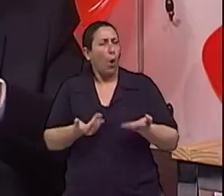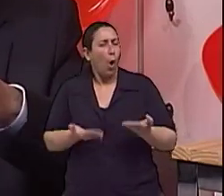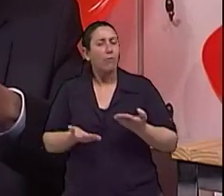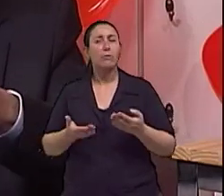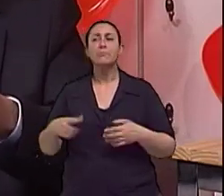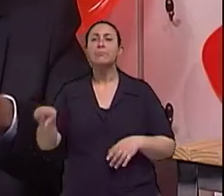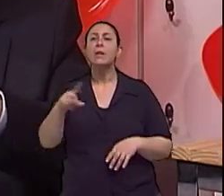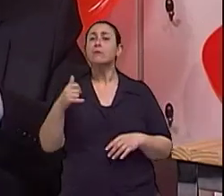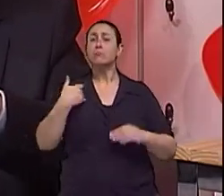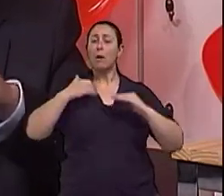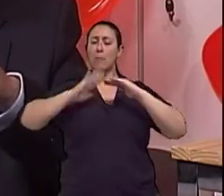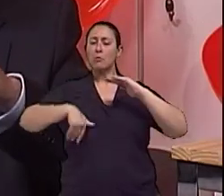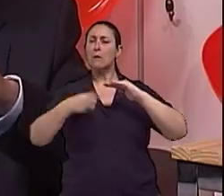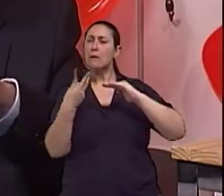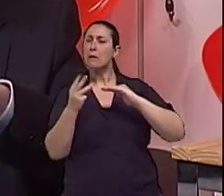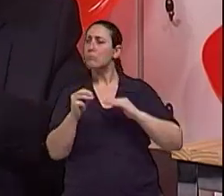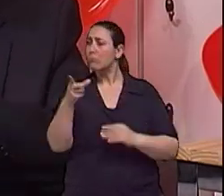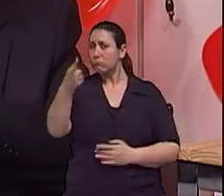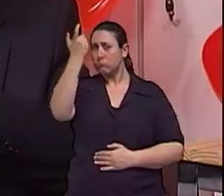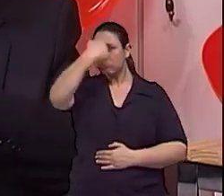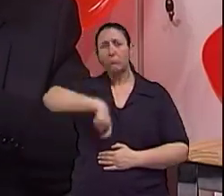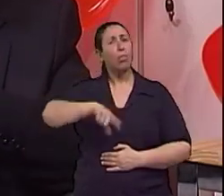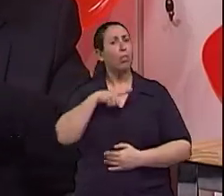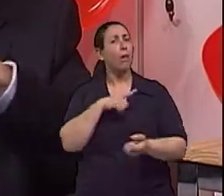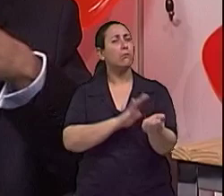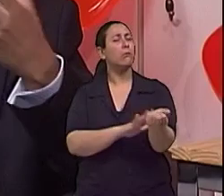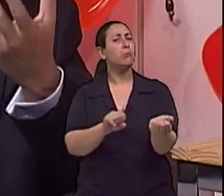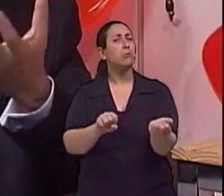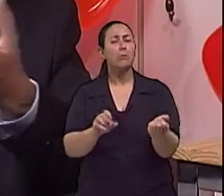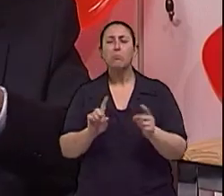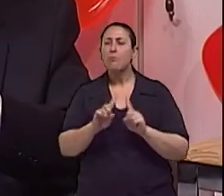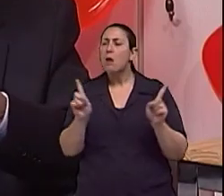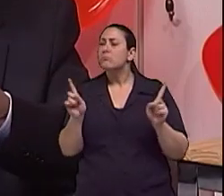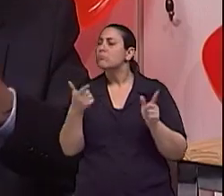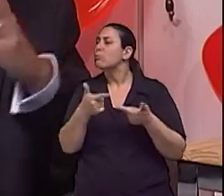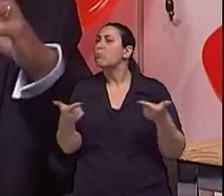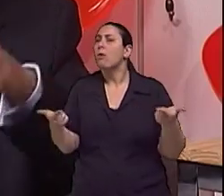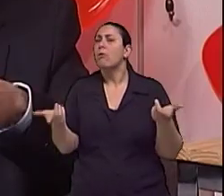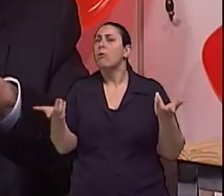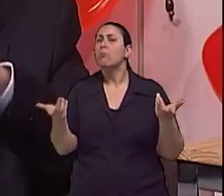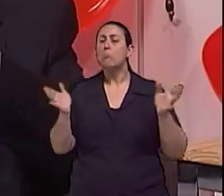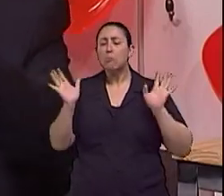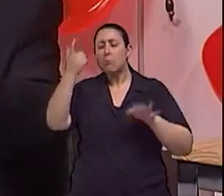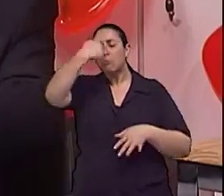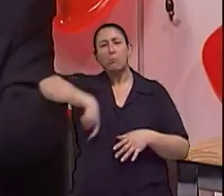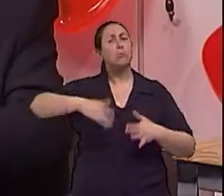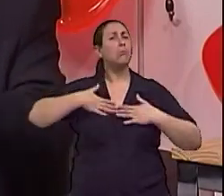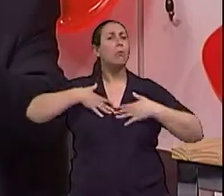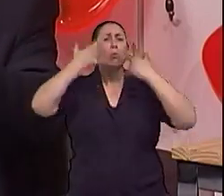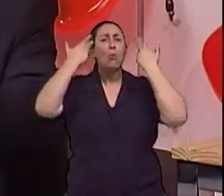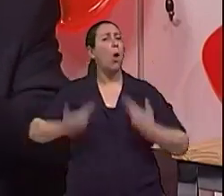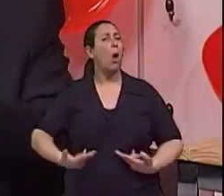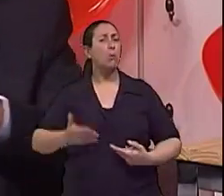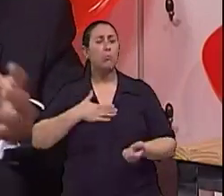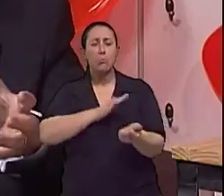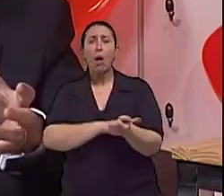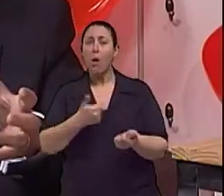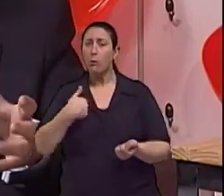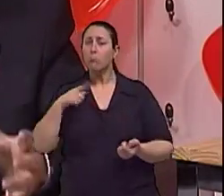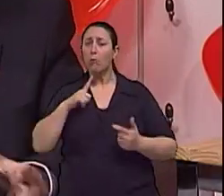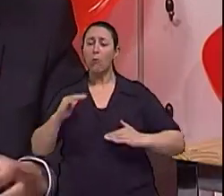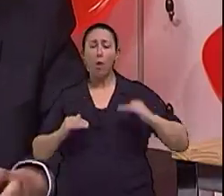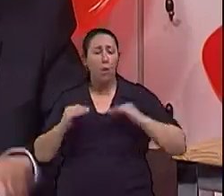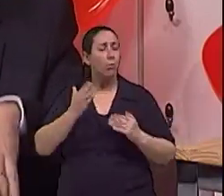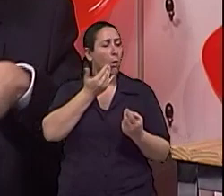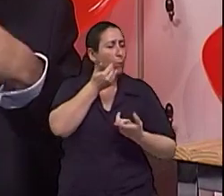com menos de 30 anos, que são hipertensos, sem nenhuma causa secundária. São hipertensos, pessoas adequadas ao seu peso e tal, e é